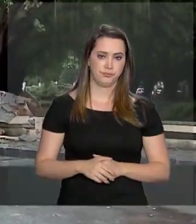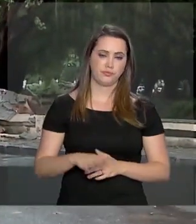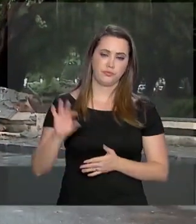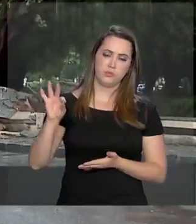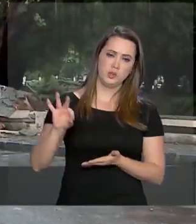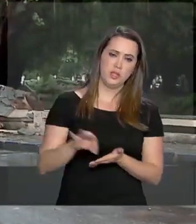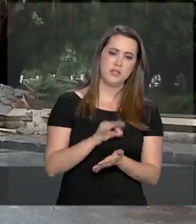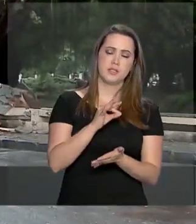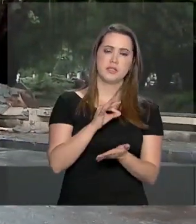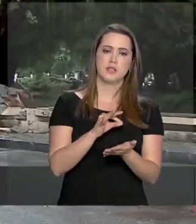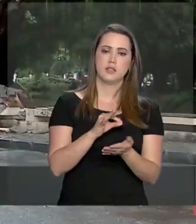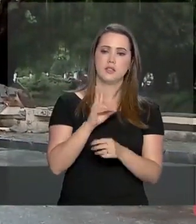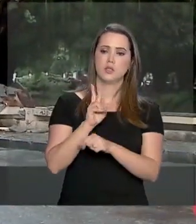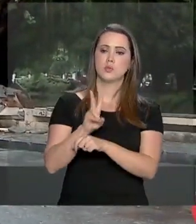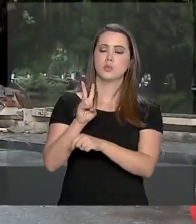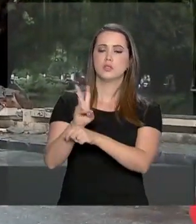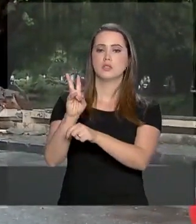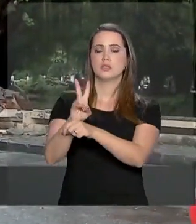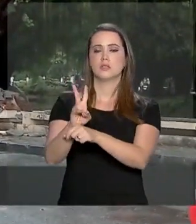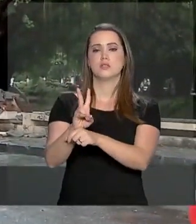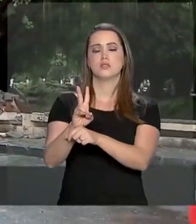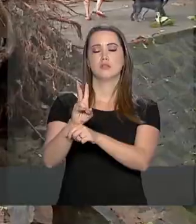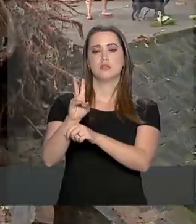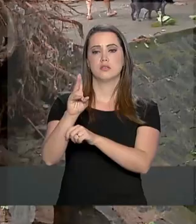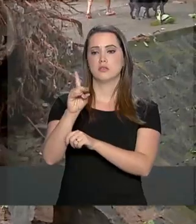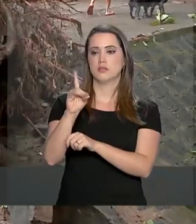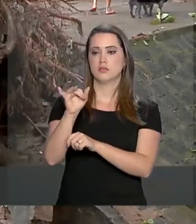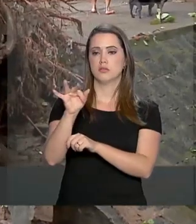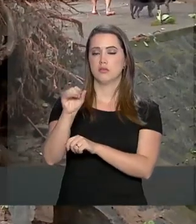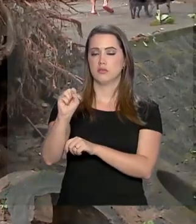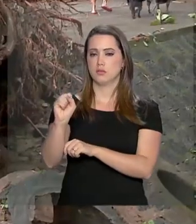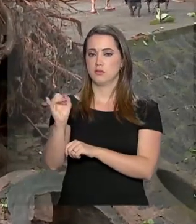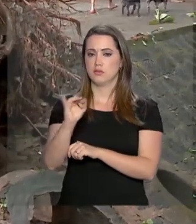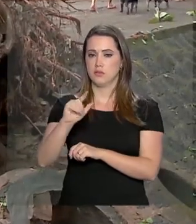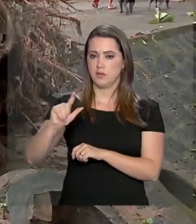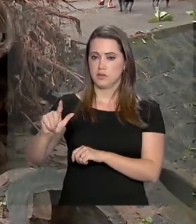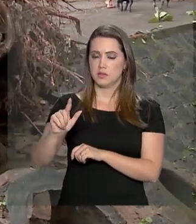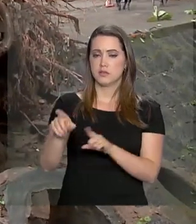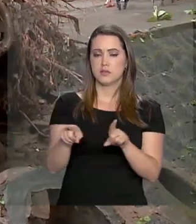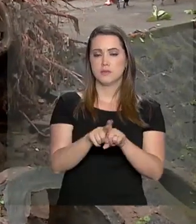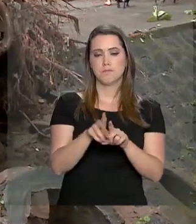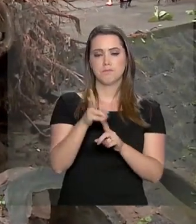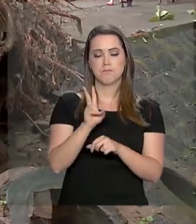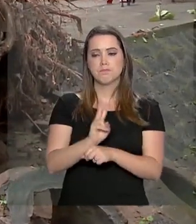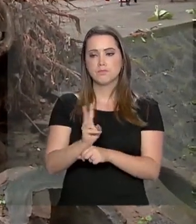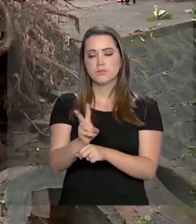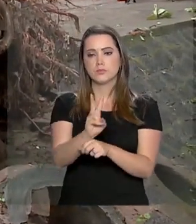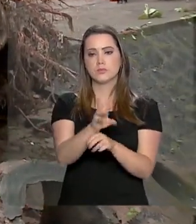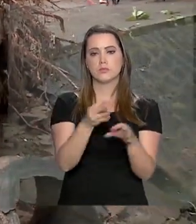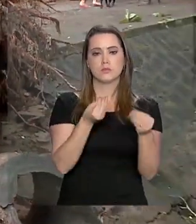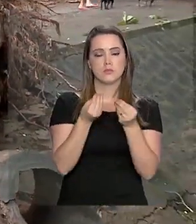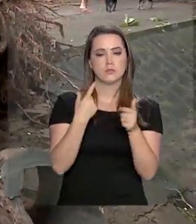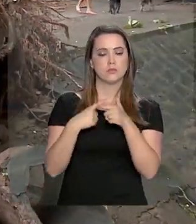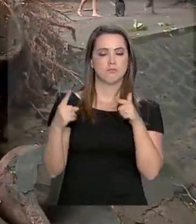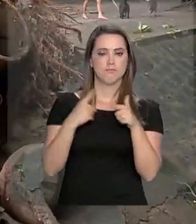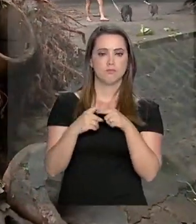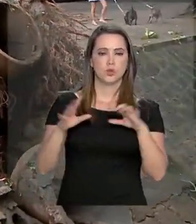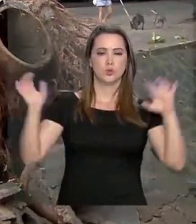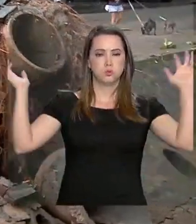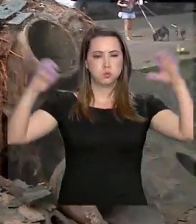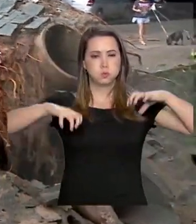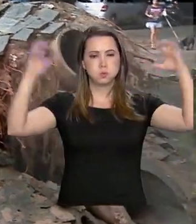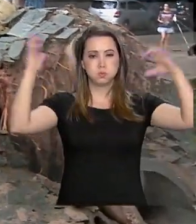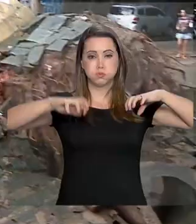Nacional de Proteção e Defesa Civil do Ministério do Desenvolvimento Regional está monitorando a situação. Uma forte